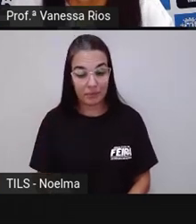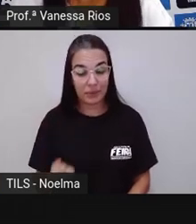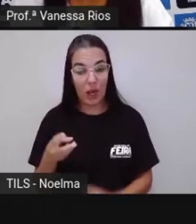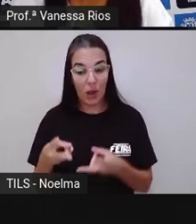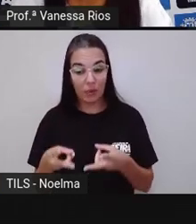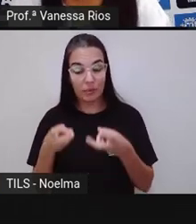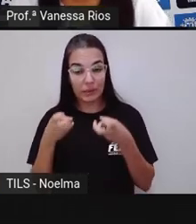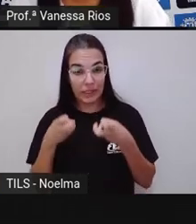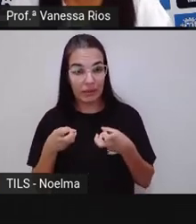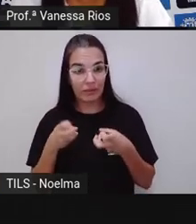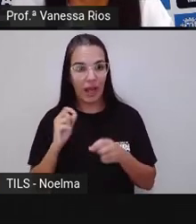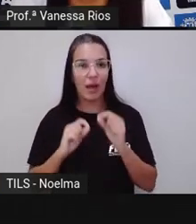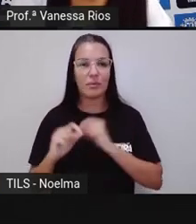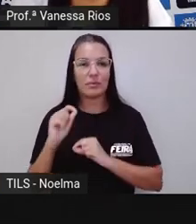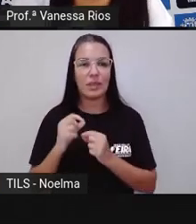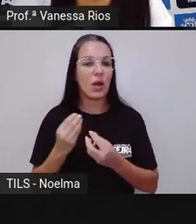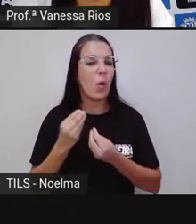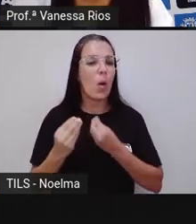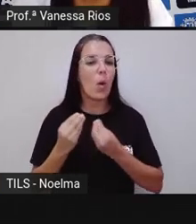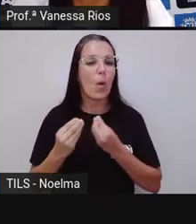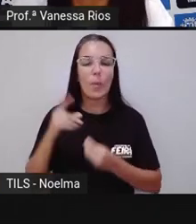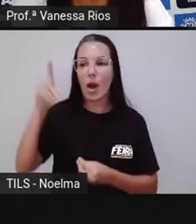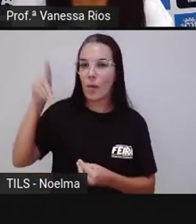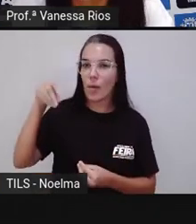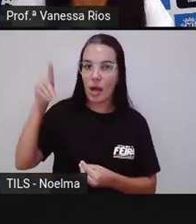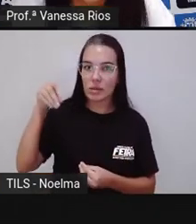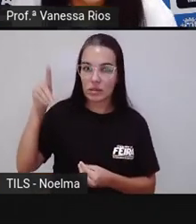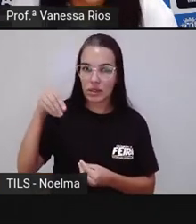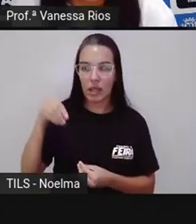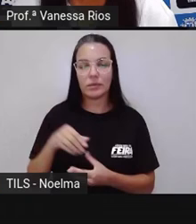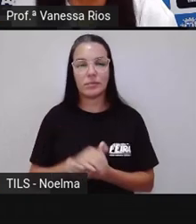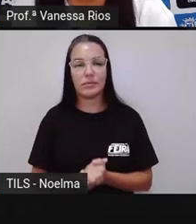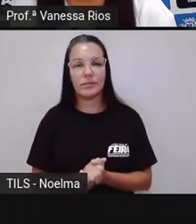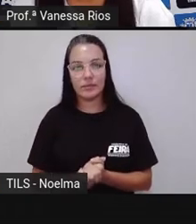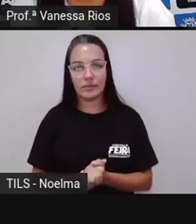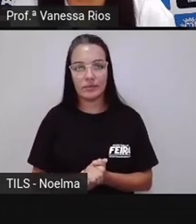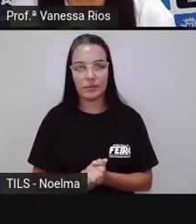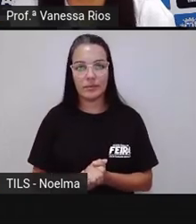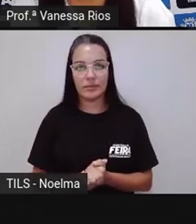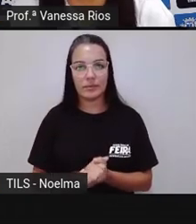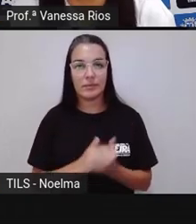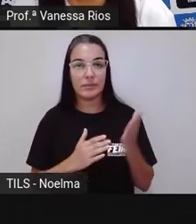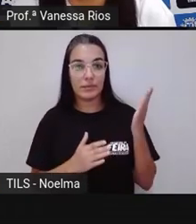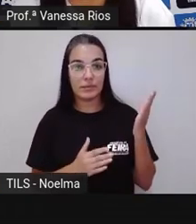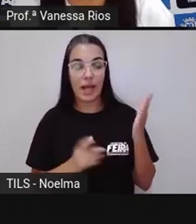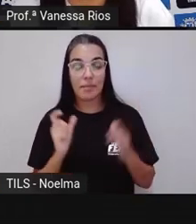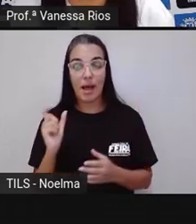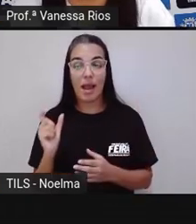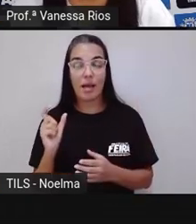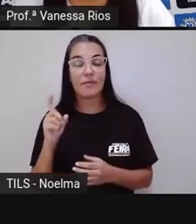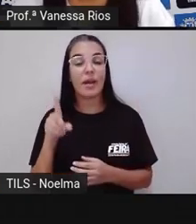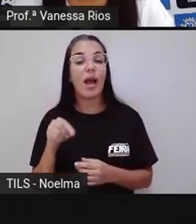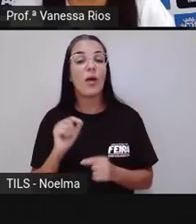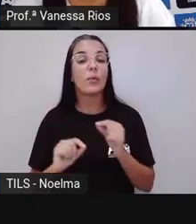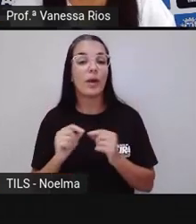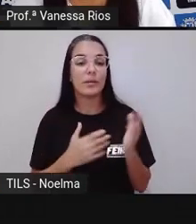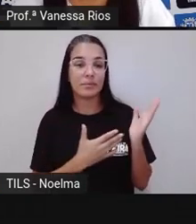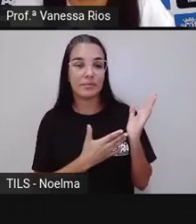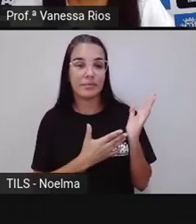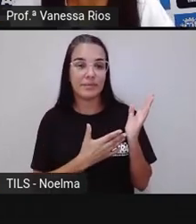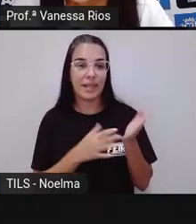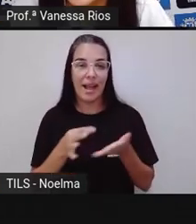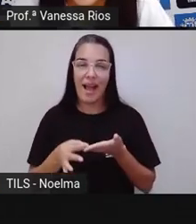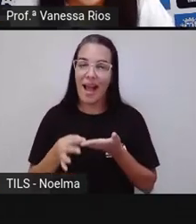colocamos os acentos ou de que forma eles aparecem nas palavras. Então, olhem só. A palavra agora é